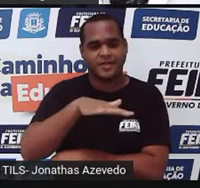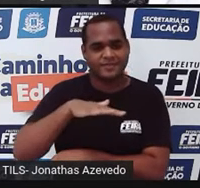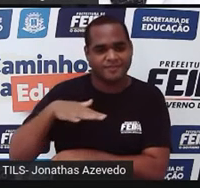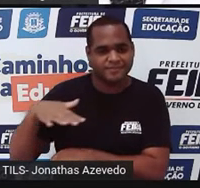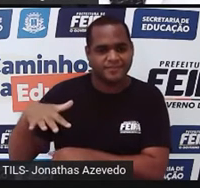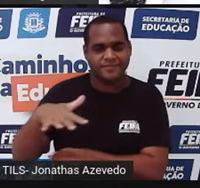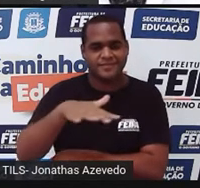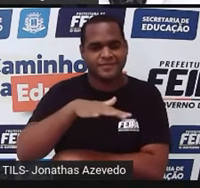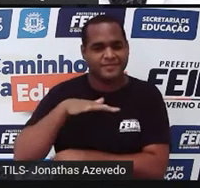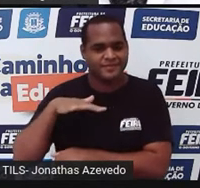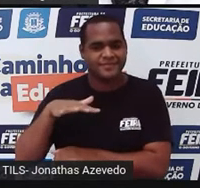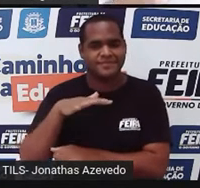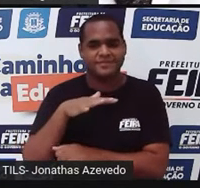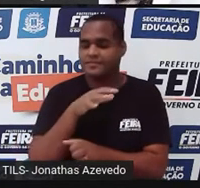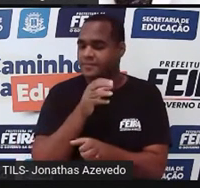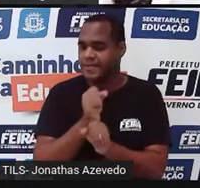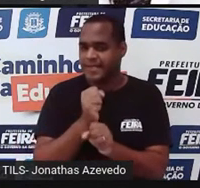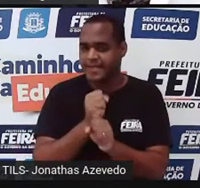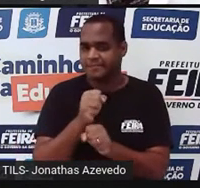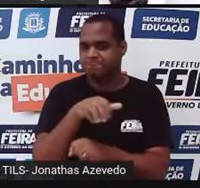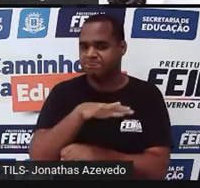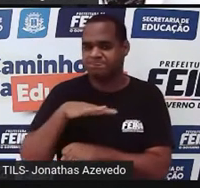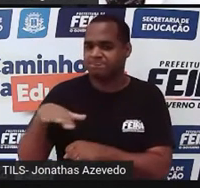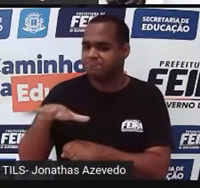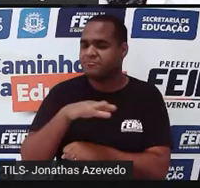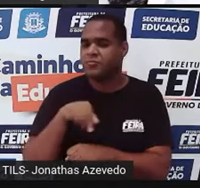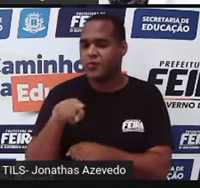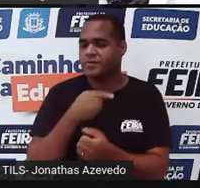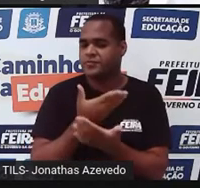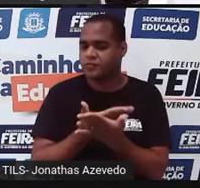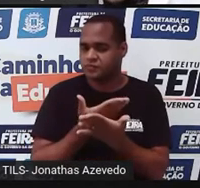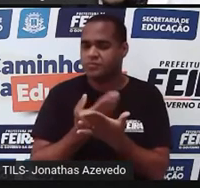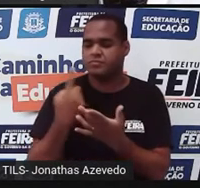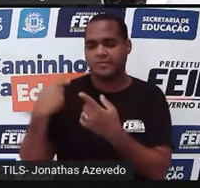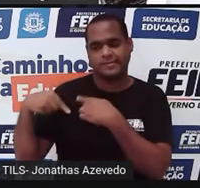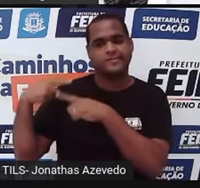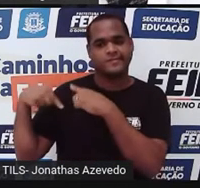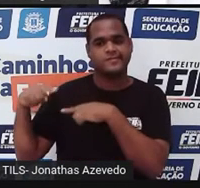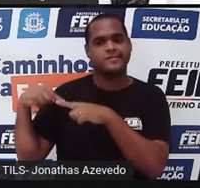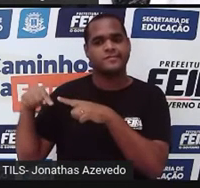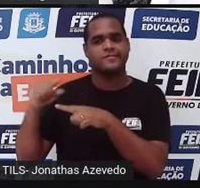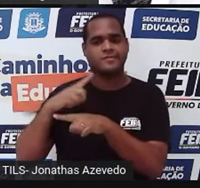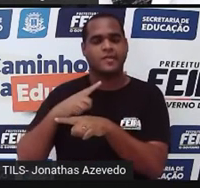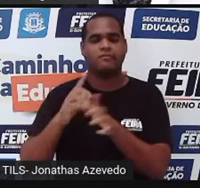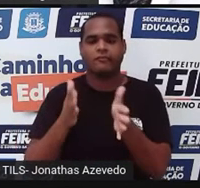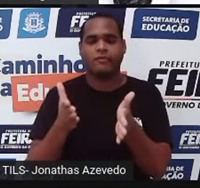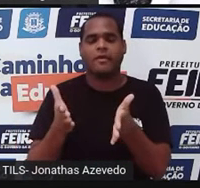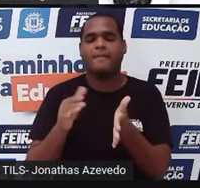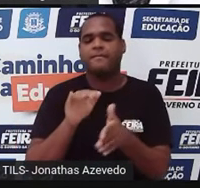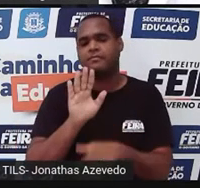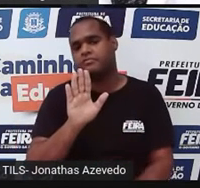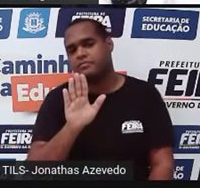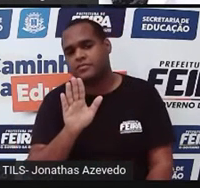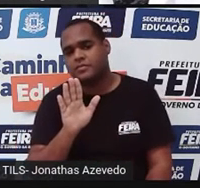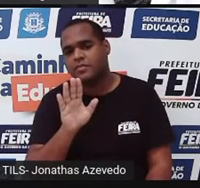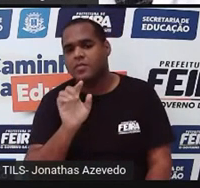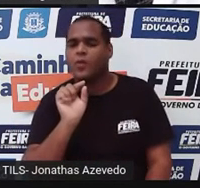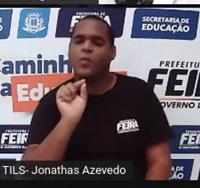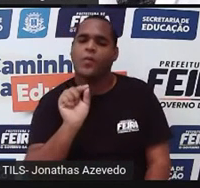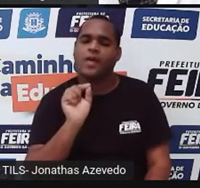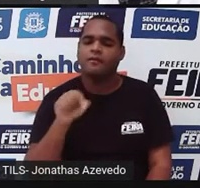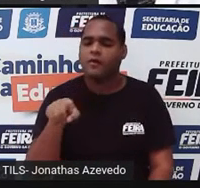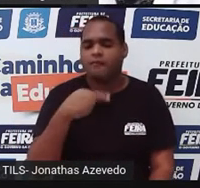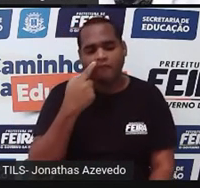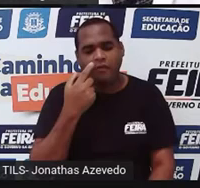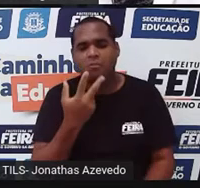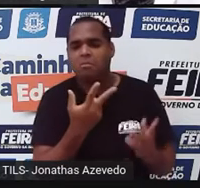área. Na verdade a gente está estudando isso ao longo de algumas aulas, né? Mas o que é que a gente já